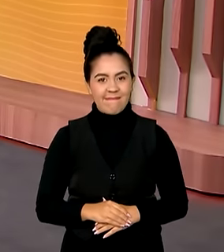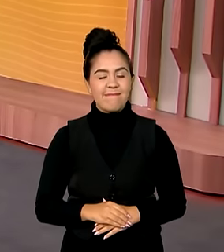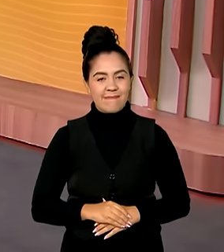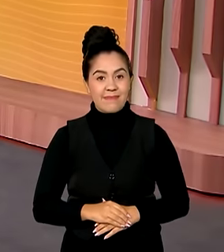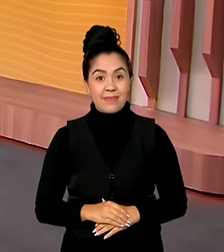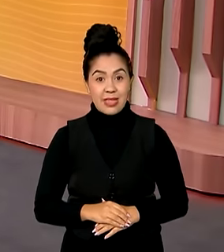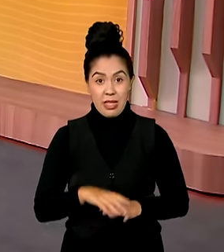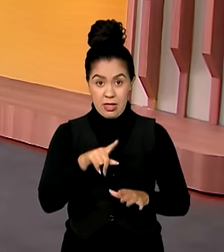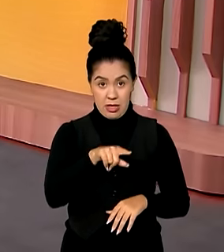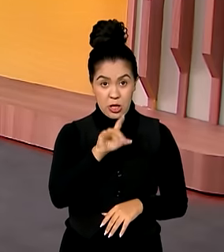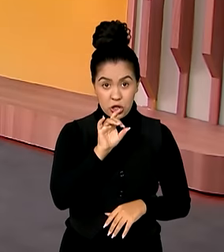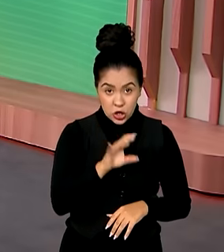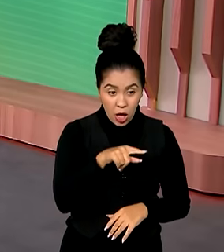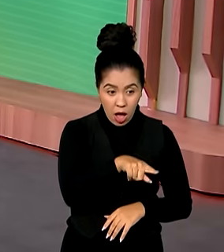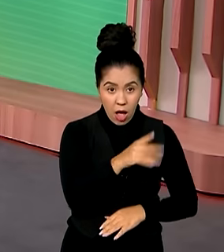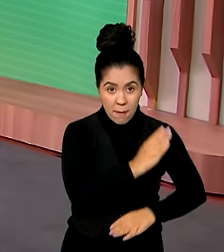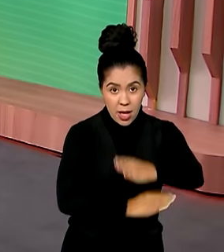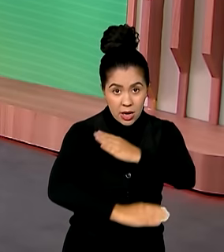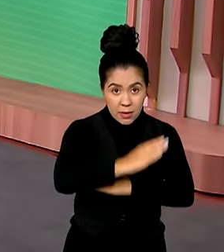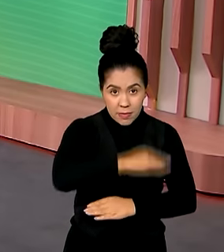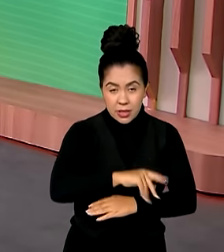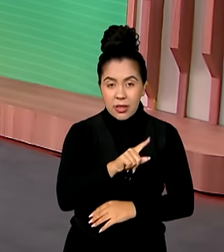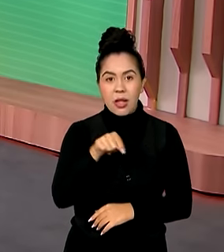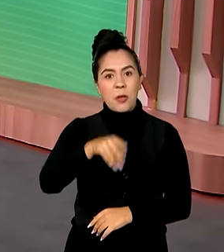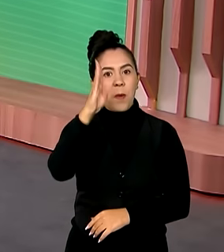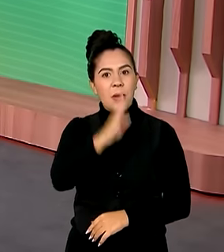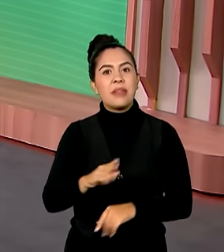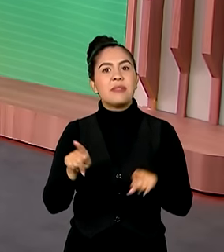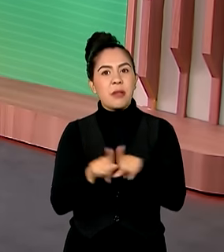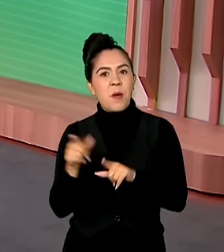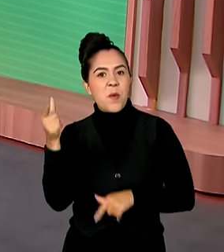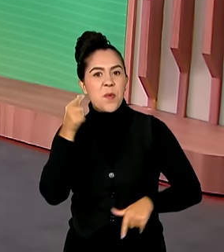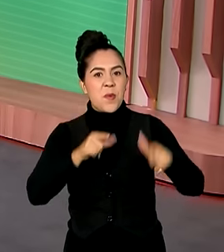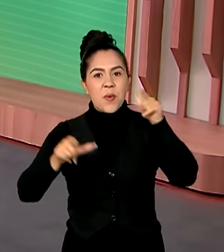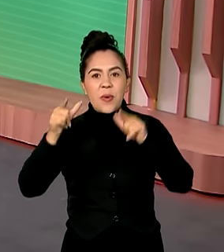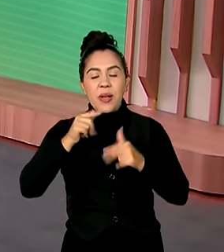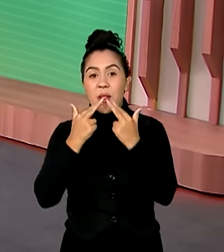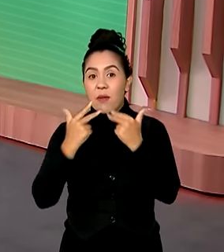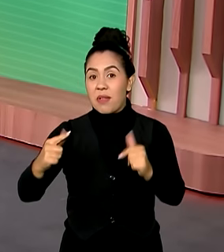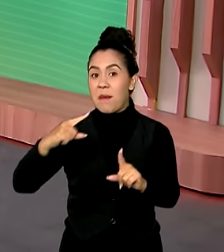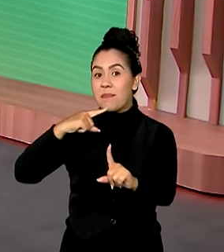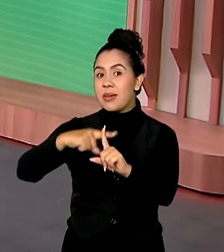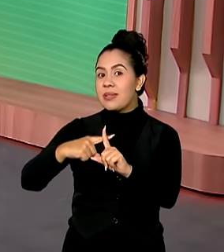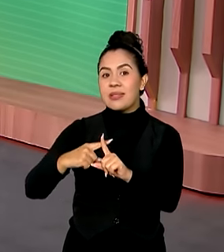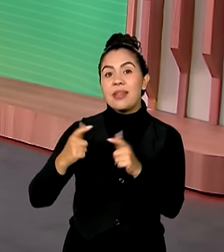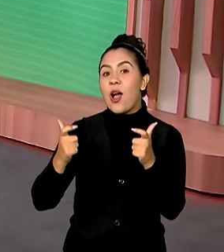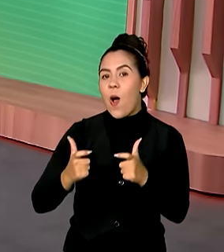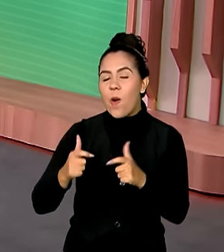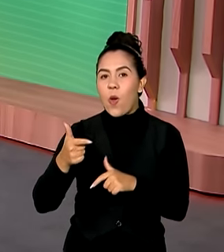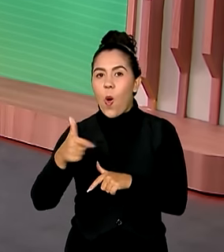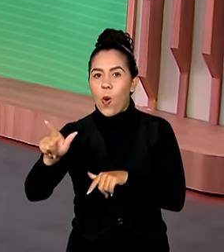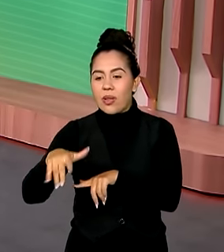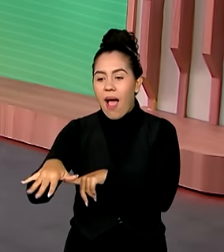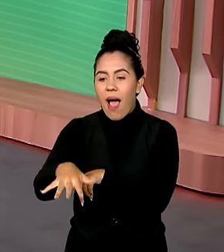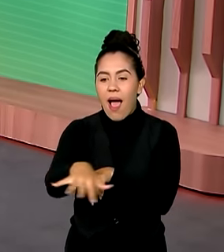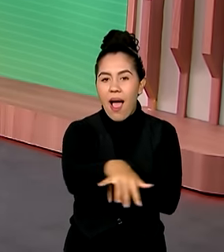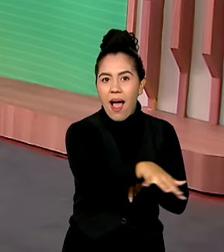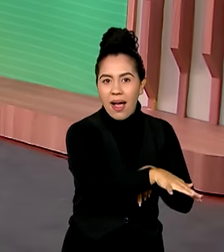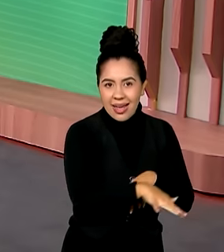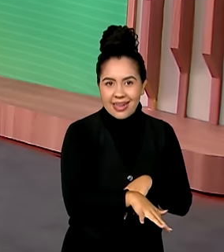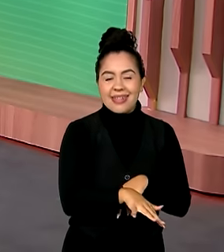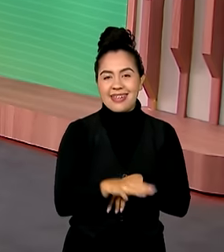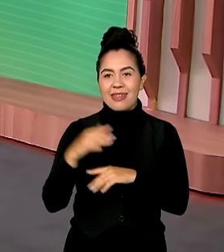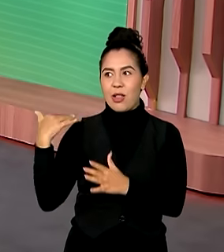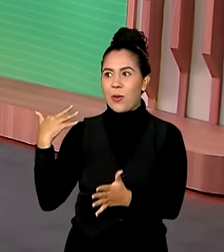nas Paralimpíadas de Paris que o Brasil tem acumulado conquistas. Notícias positivas também vieram de outras áreas ao longo da semana.